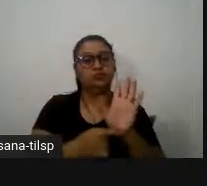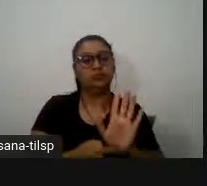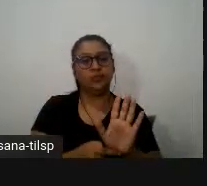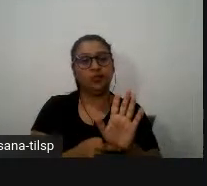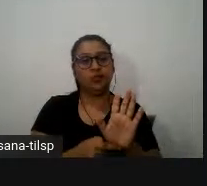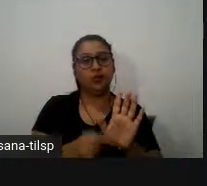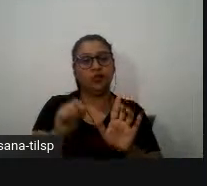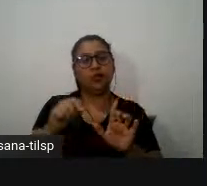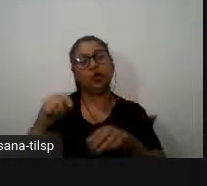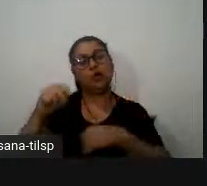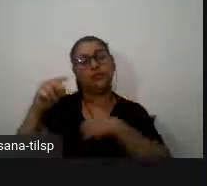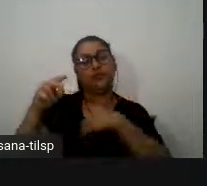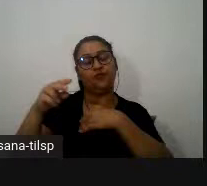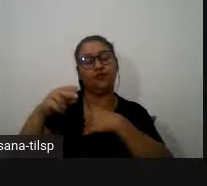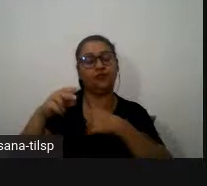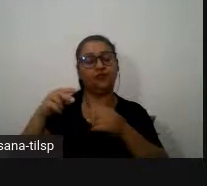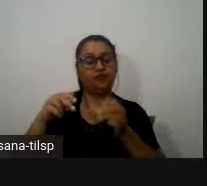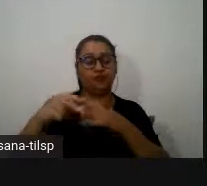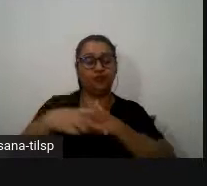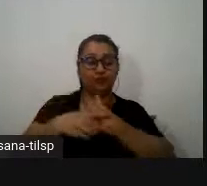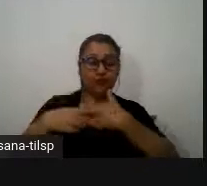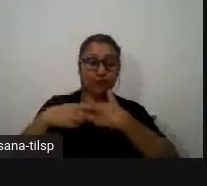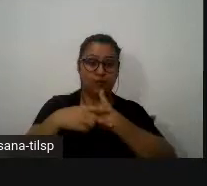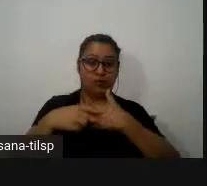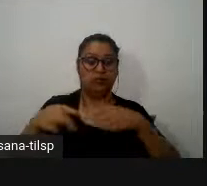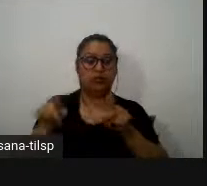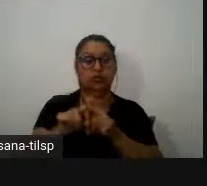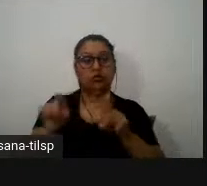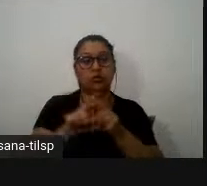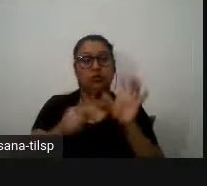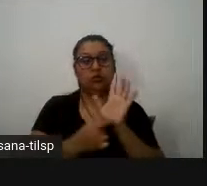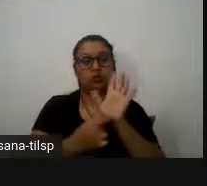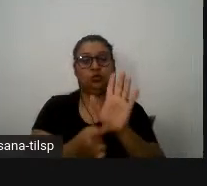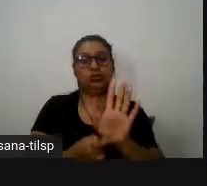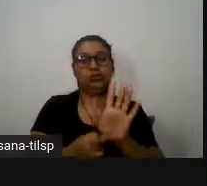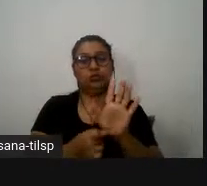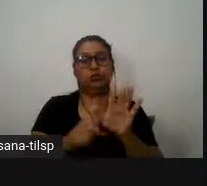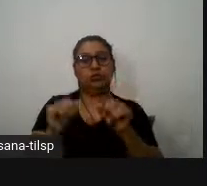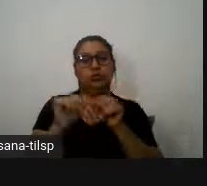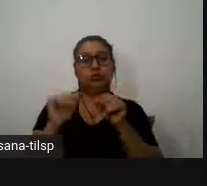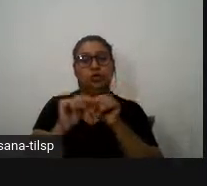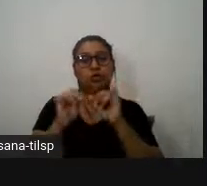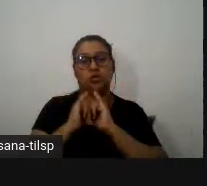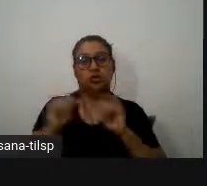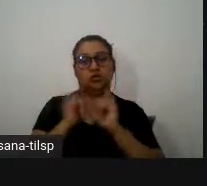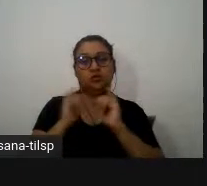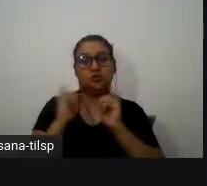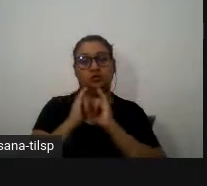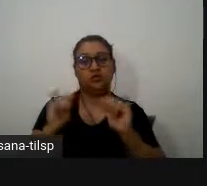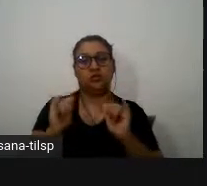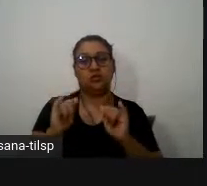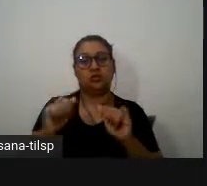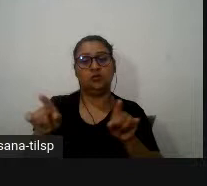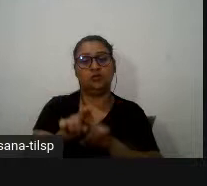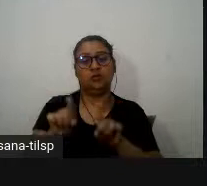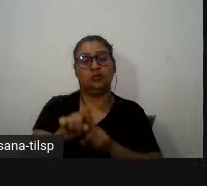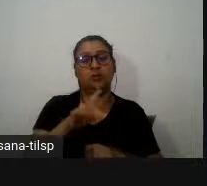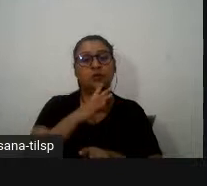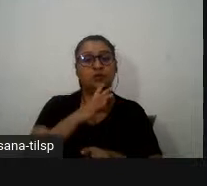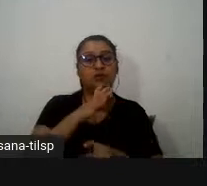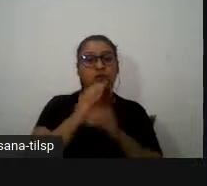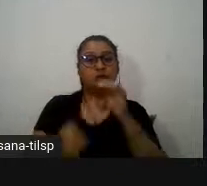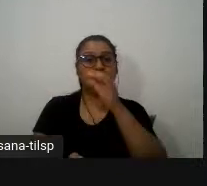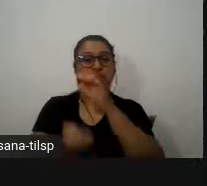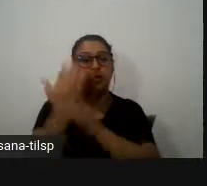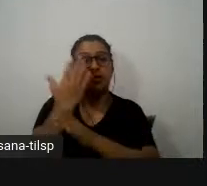verbais com esse valor daítico que faz o que? faz um efeito de divulgação ou é um conhecimento recém-descoberto que está a ser